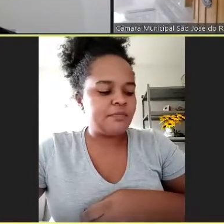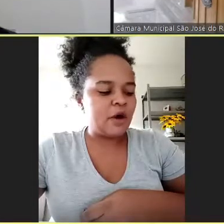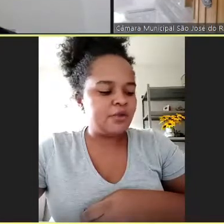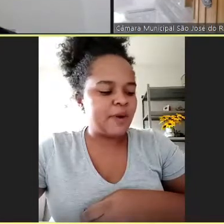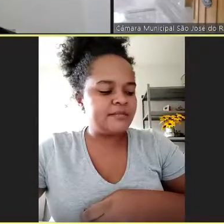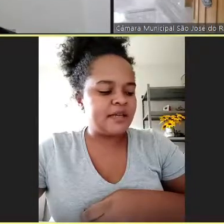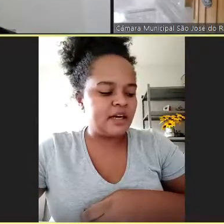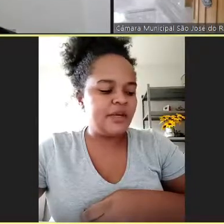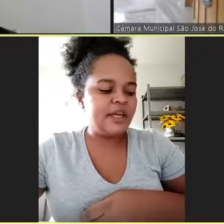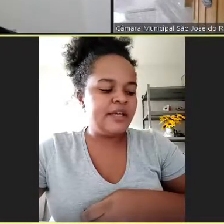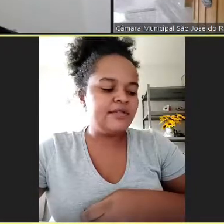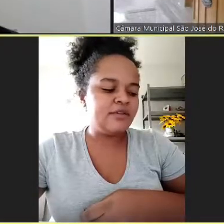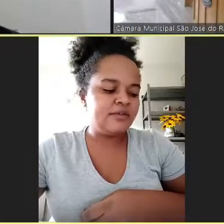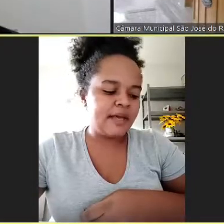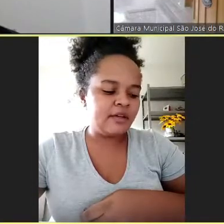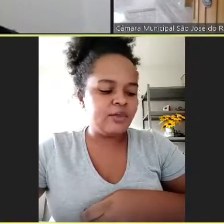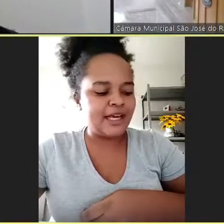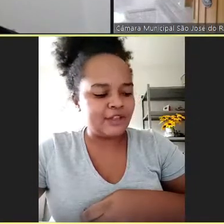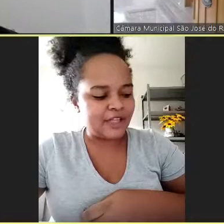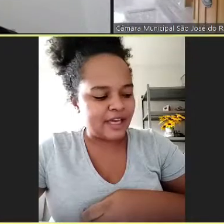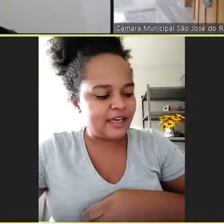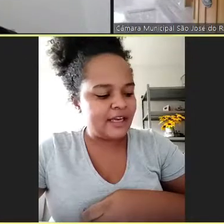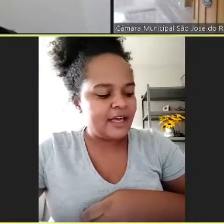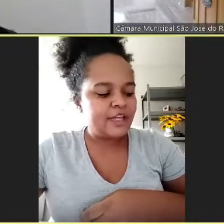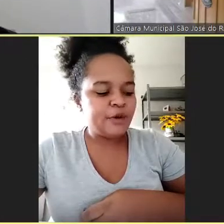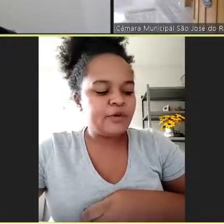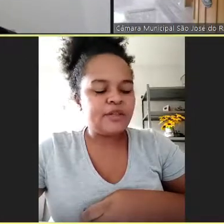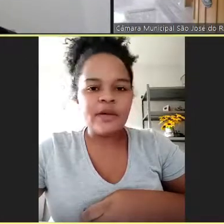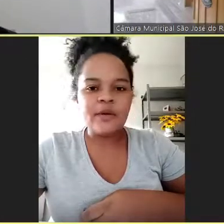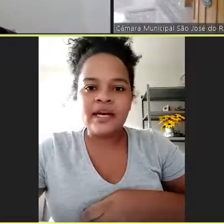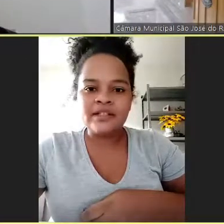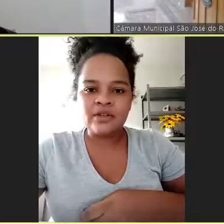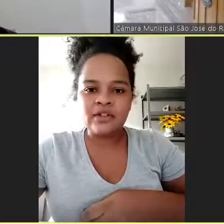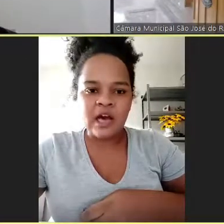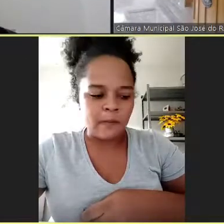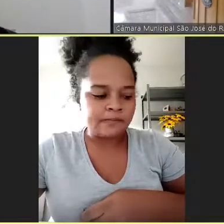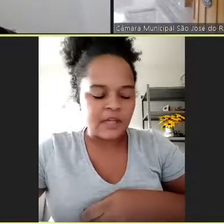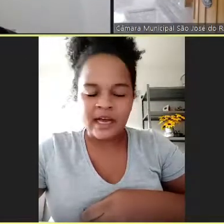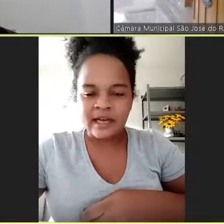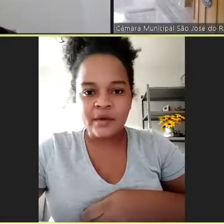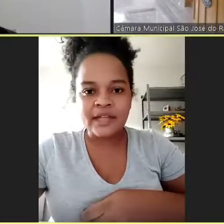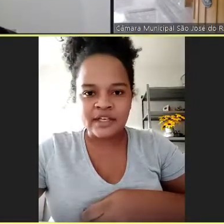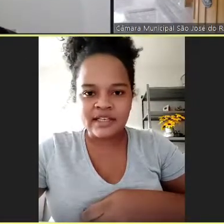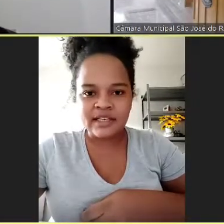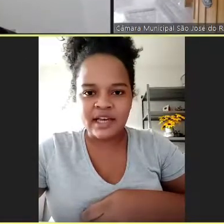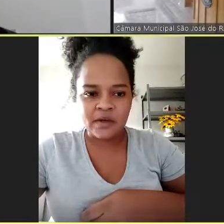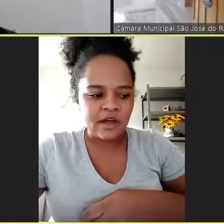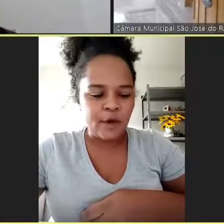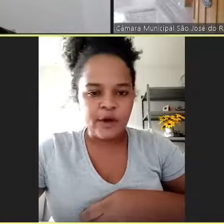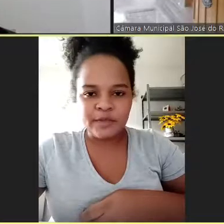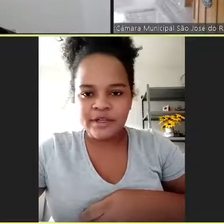Municipal de Participação e Desenvolvimento da Comunidade Negra e de Promoção da Igualdade Social. Ah, da Igualdade Racial.